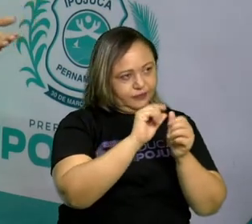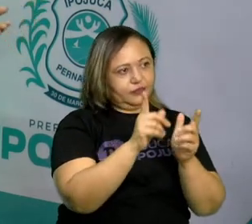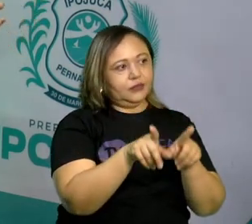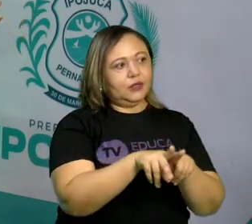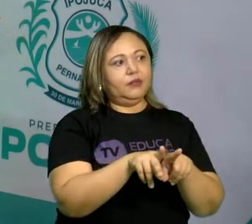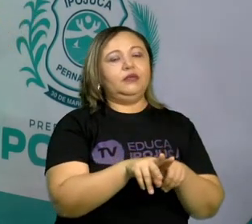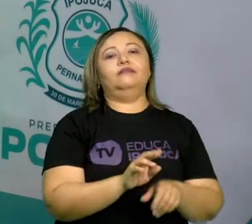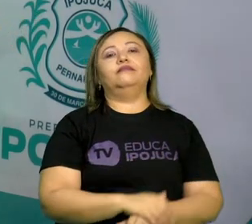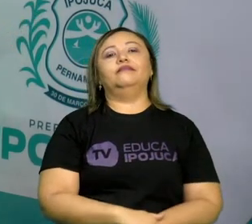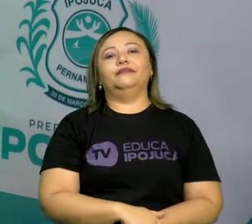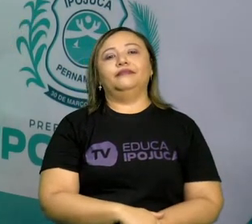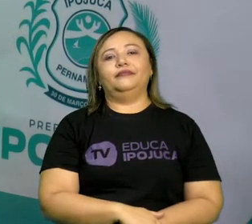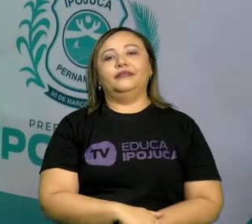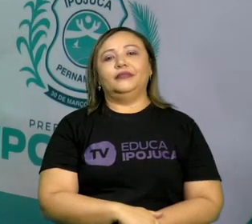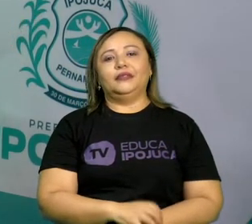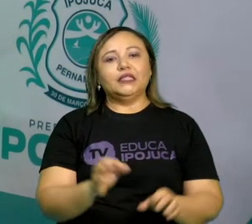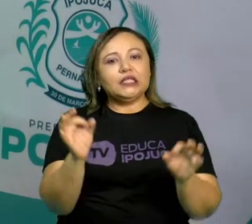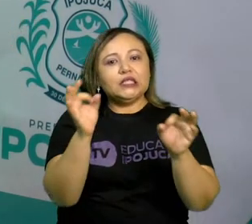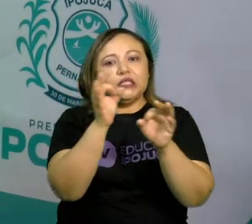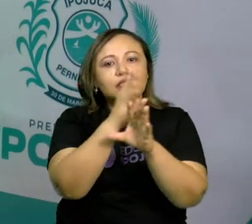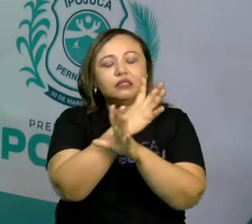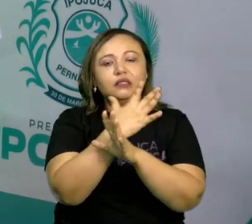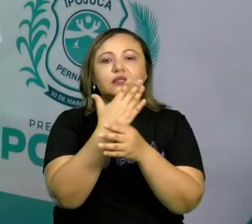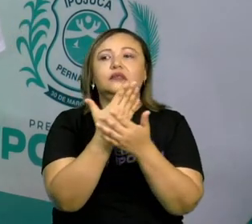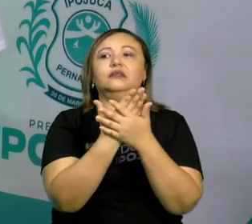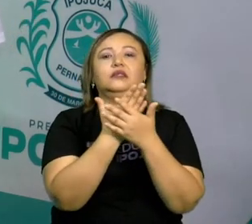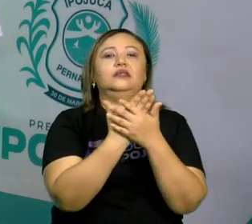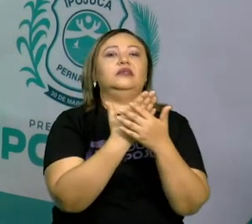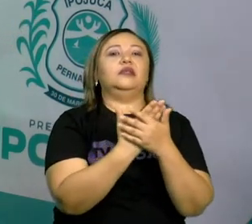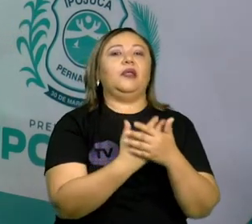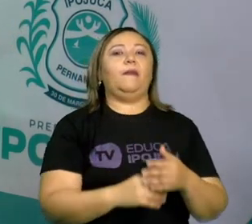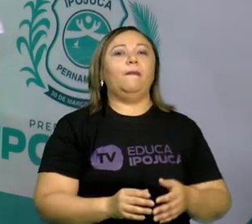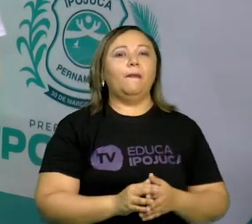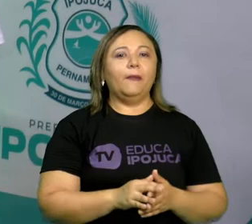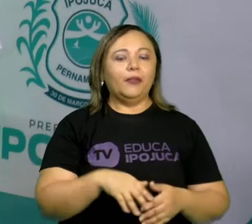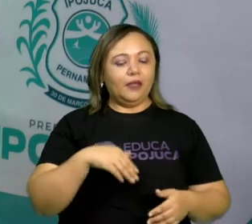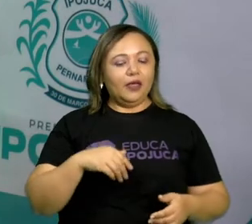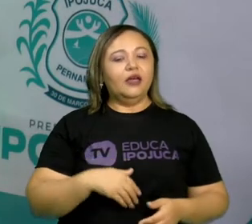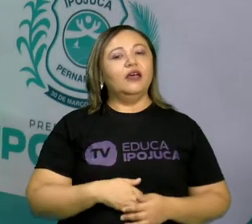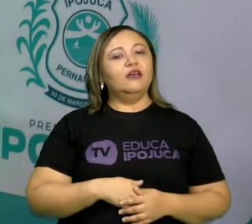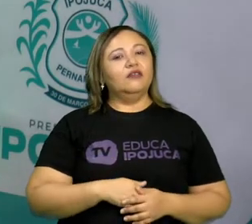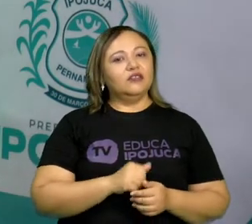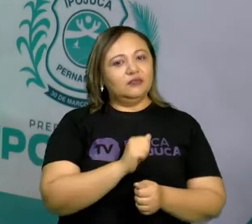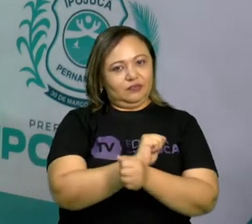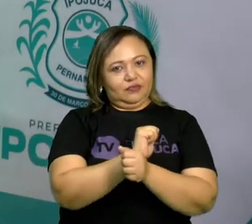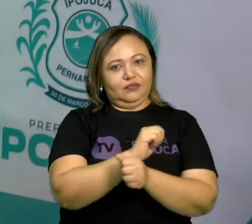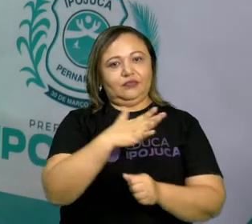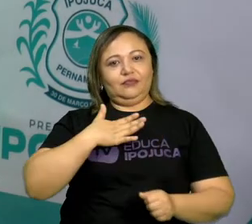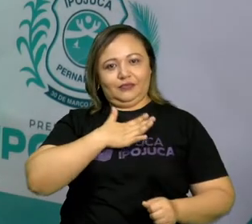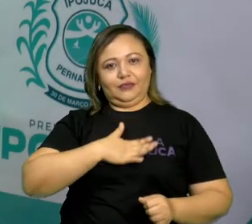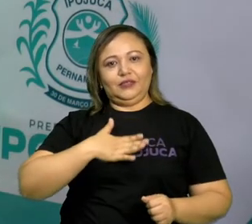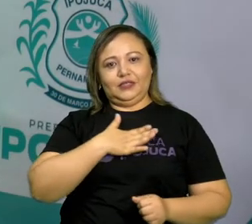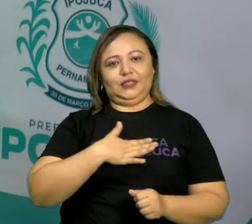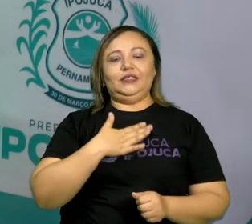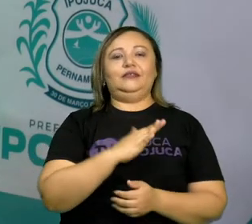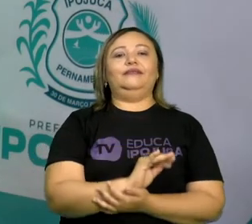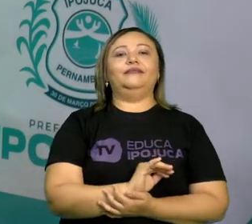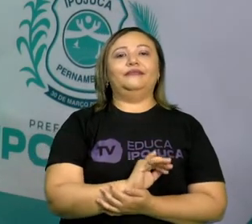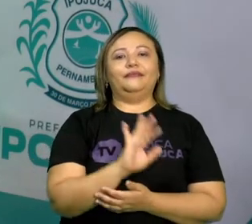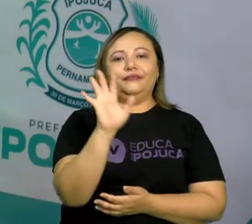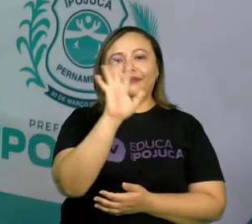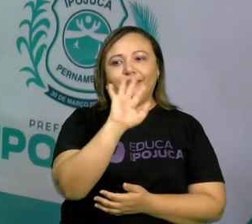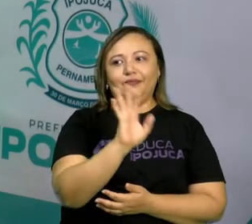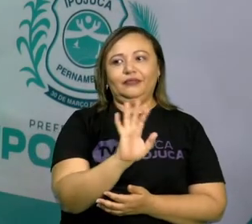Aqui chegamos no final da nossa aula. Espero que tenham gostado e tchau pra vocês.